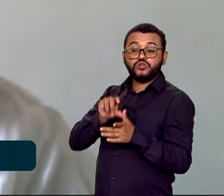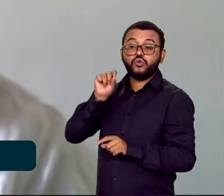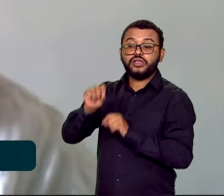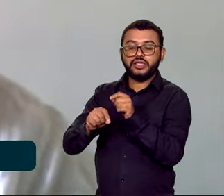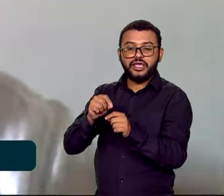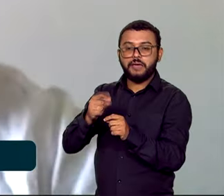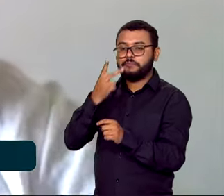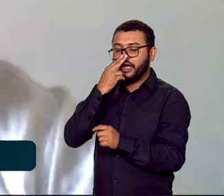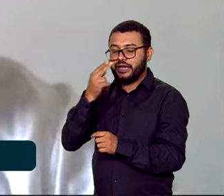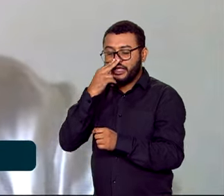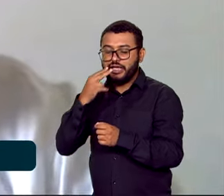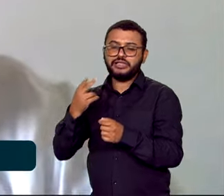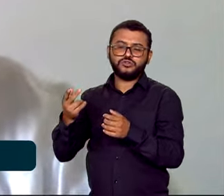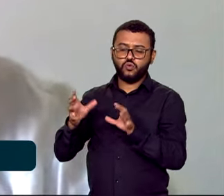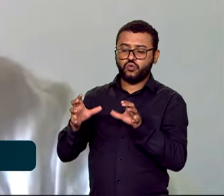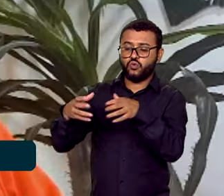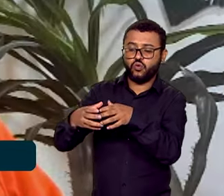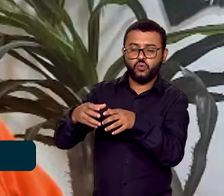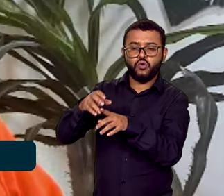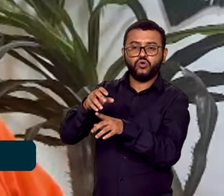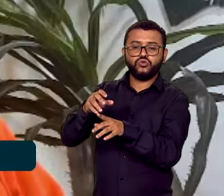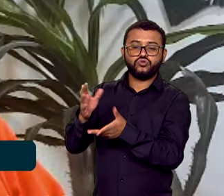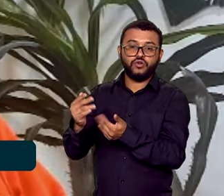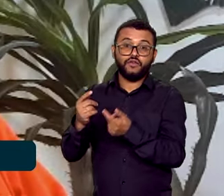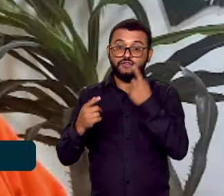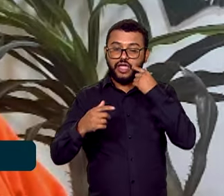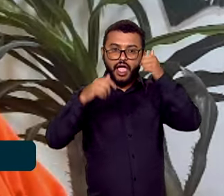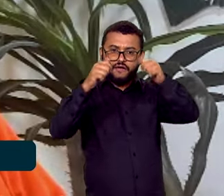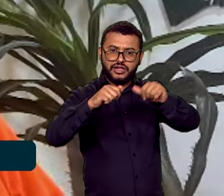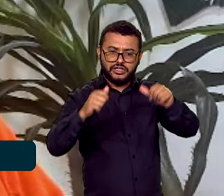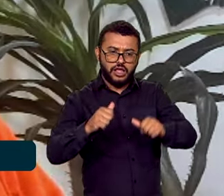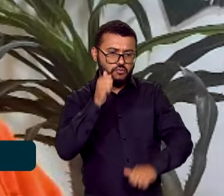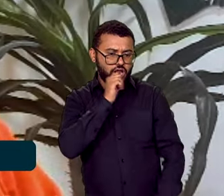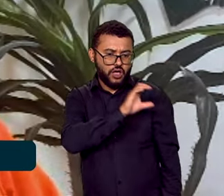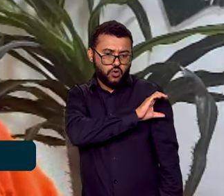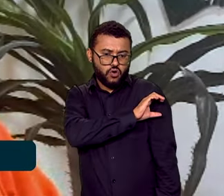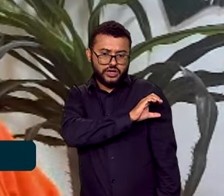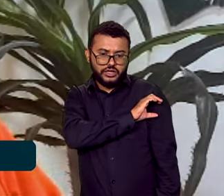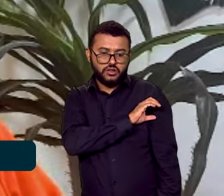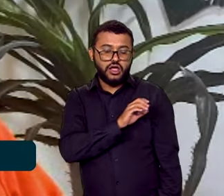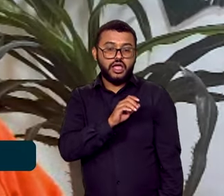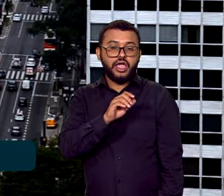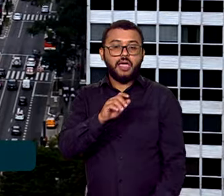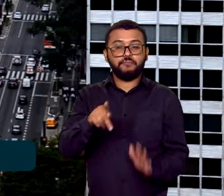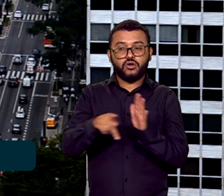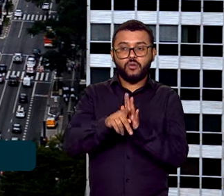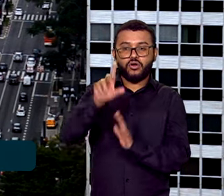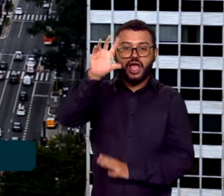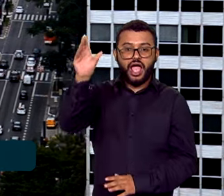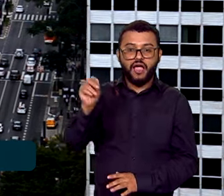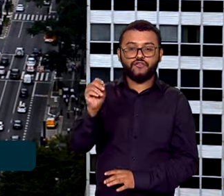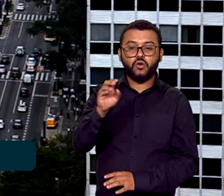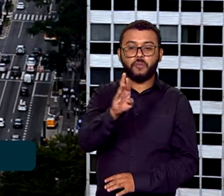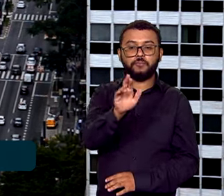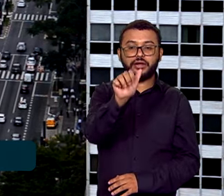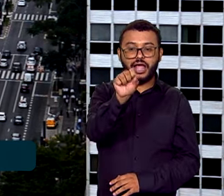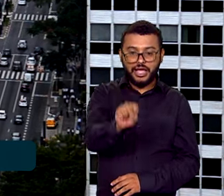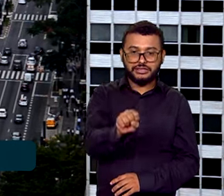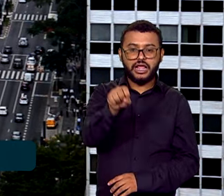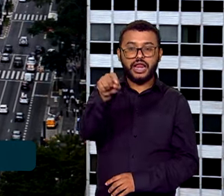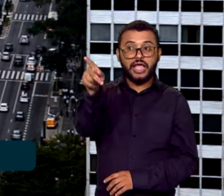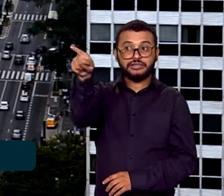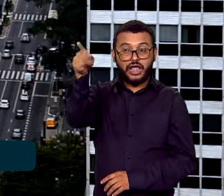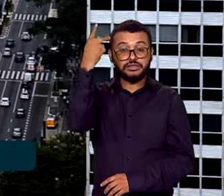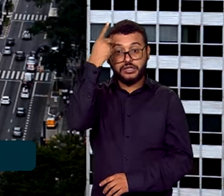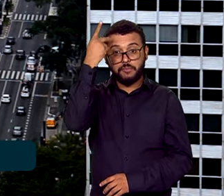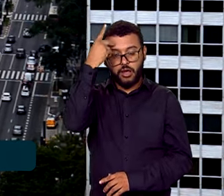subalternização dessa juventude na sociedade. Na avaliação da coordenadora da ONG Afrobras, com sede em São Paulo, a